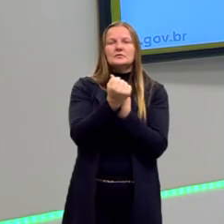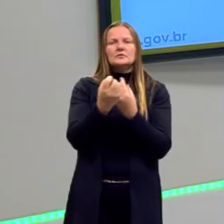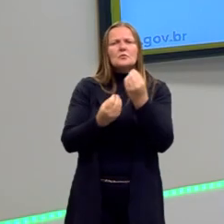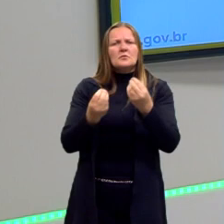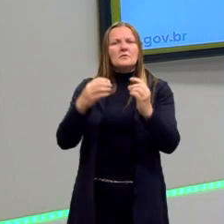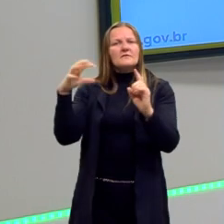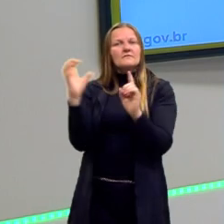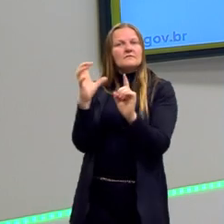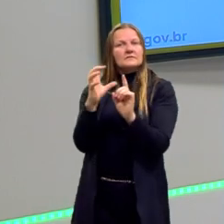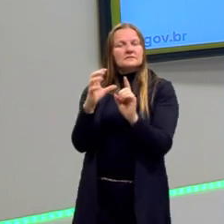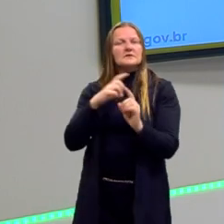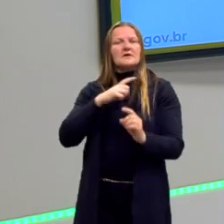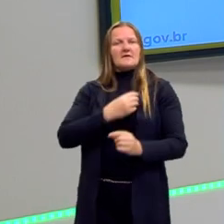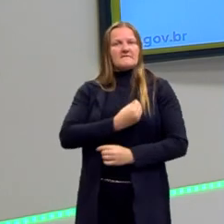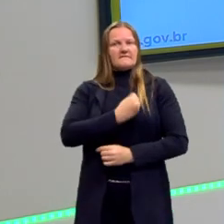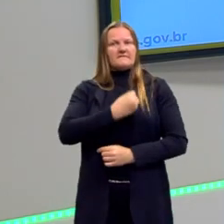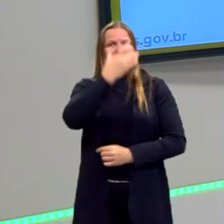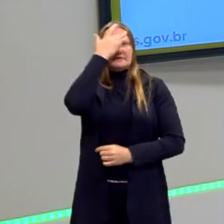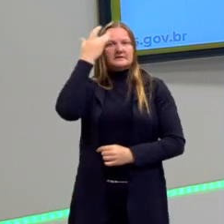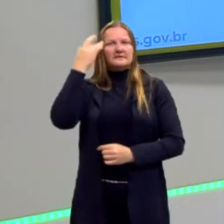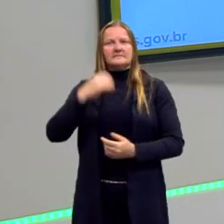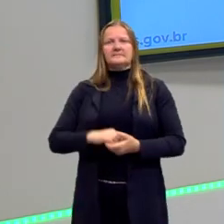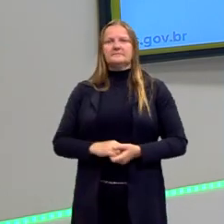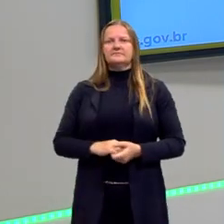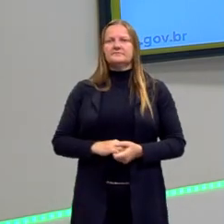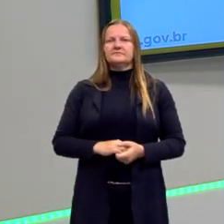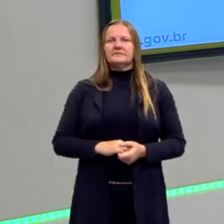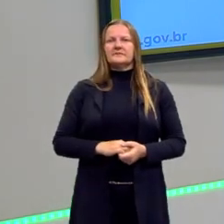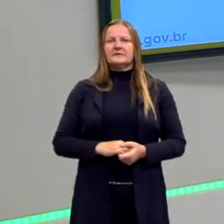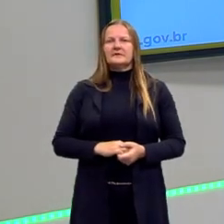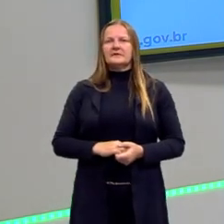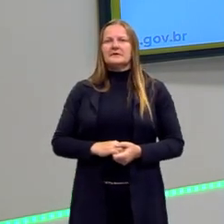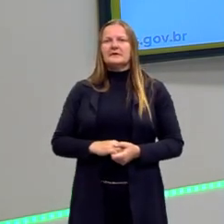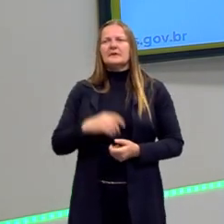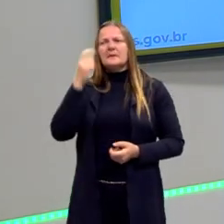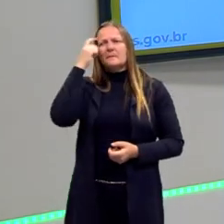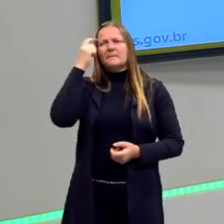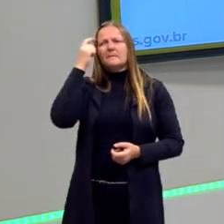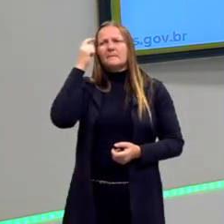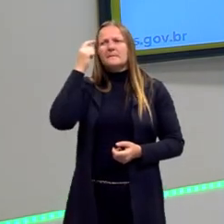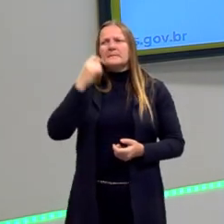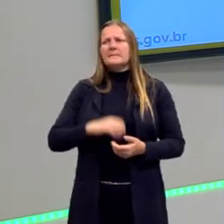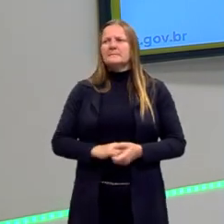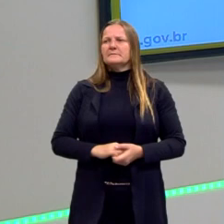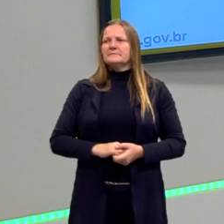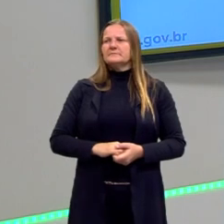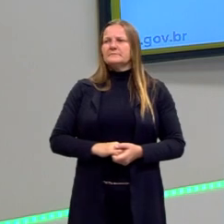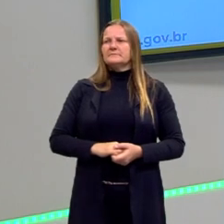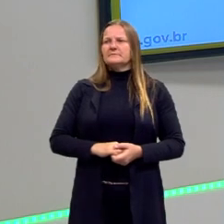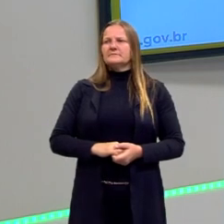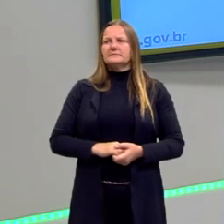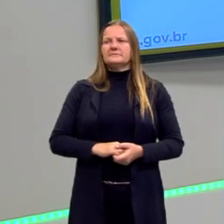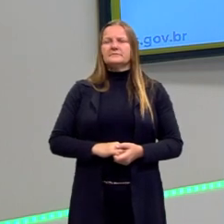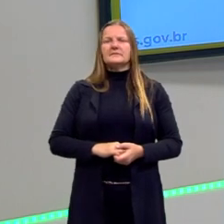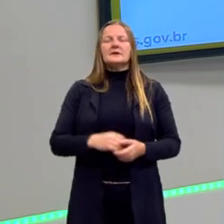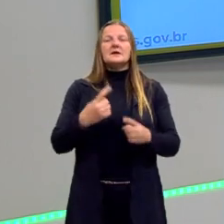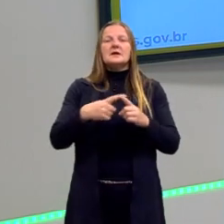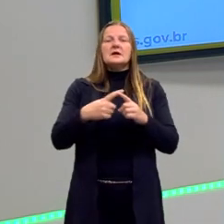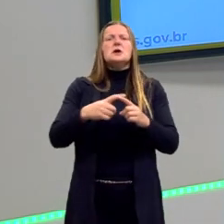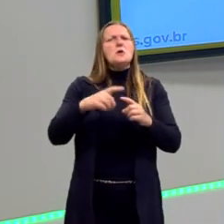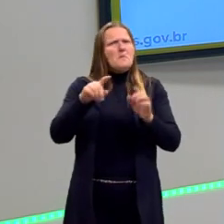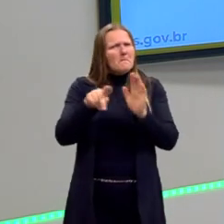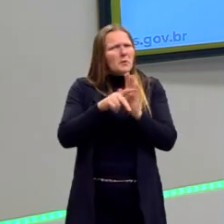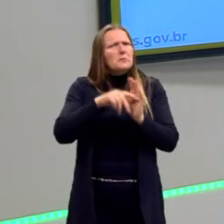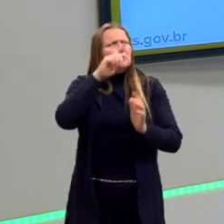influencia na pessoa. E ele, então, entende que o trabalho é um fator de união da sociedade, não é um fator